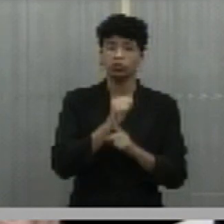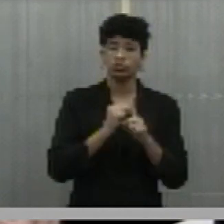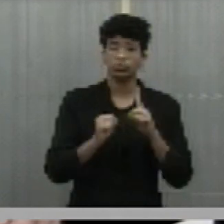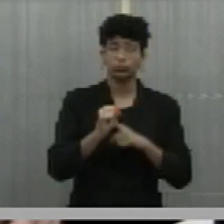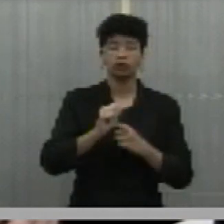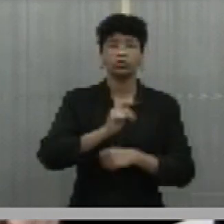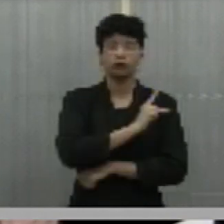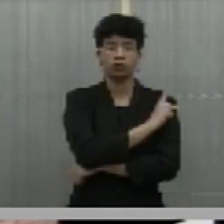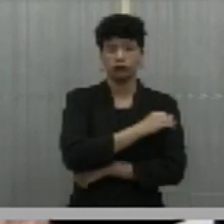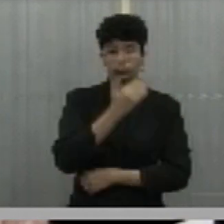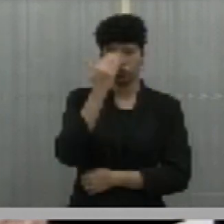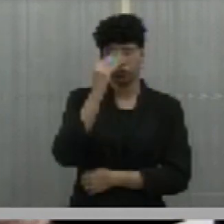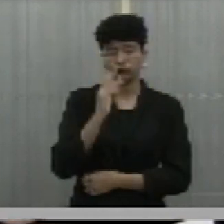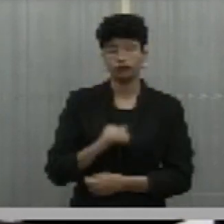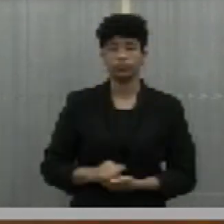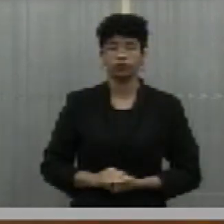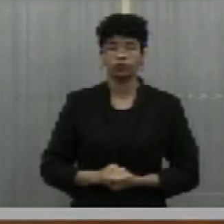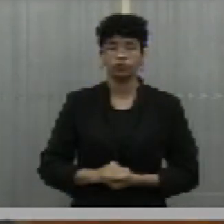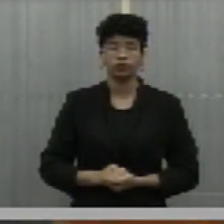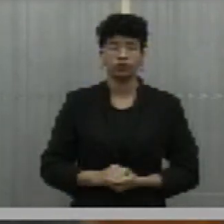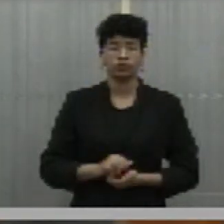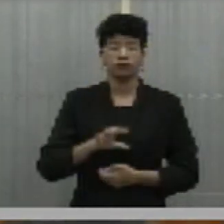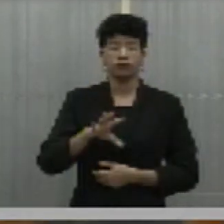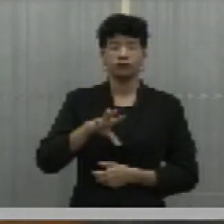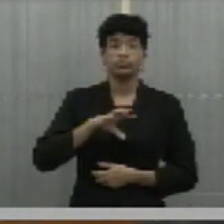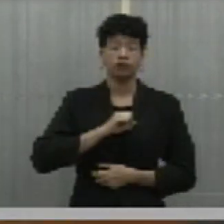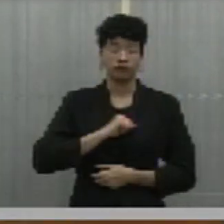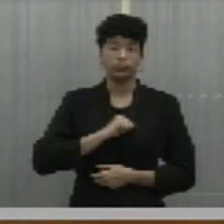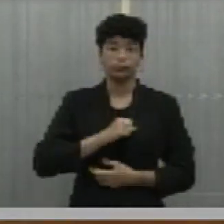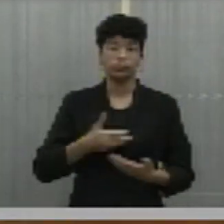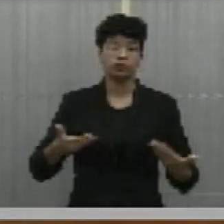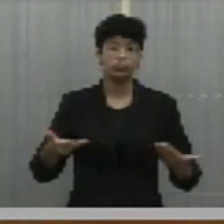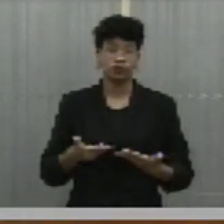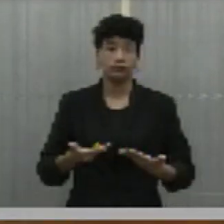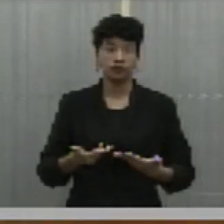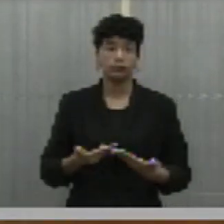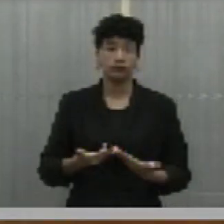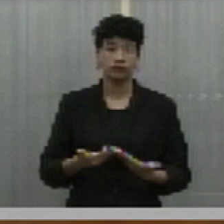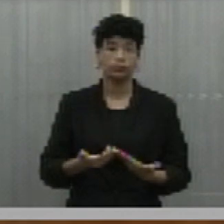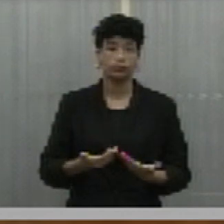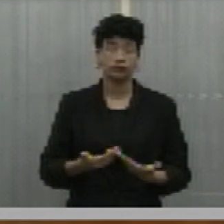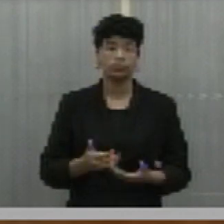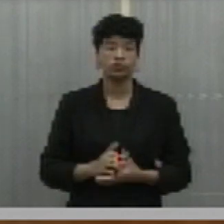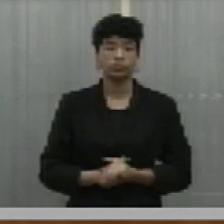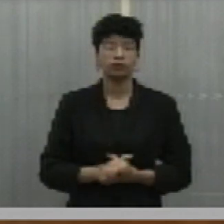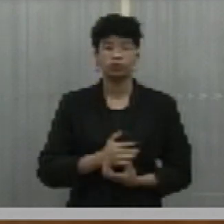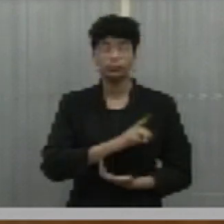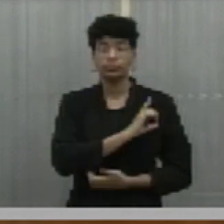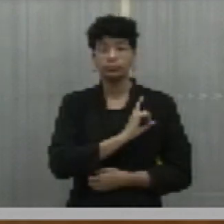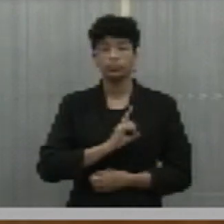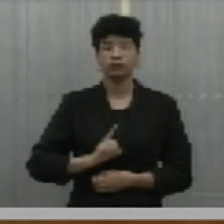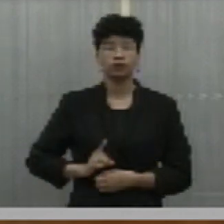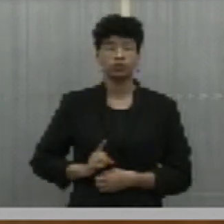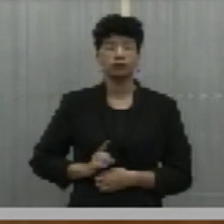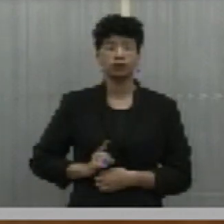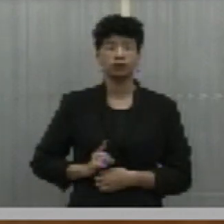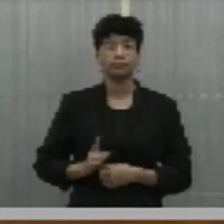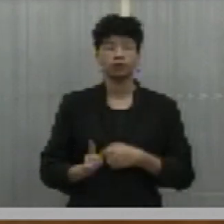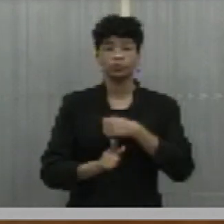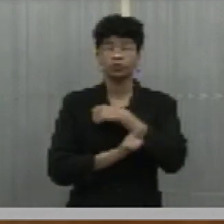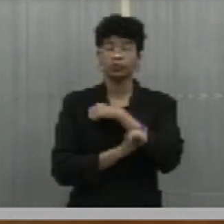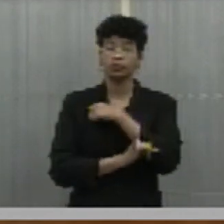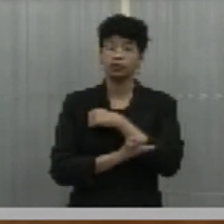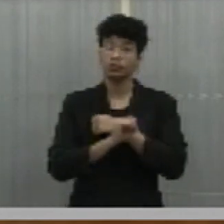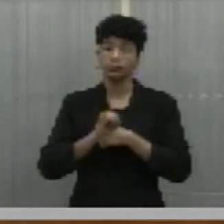piauiense. Muito obrigado. Por parte de vossa excelência, eu sou, meu caro deputado Gil, se eu estiver